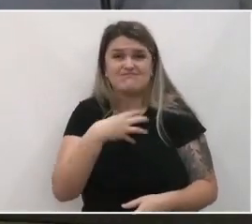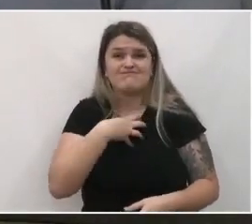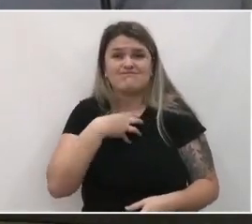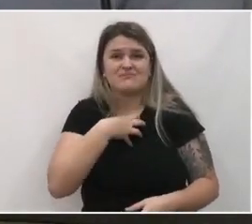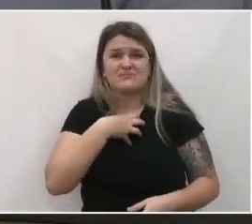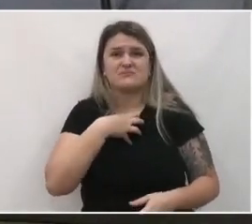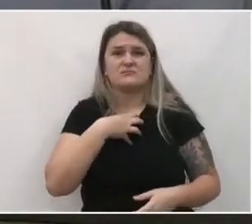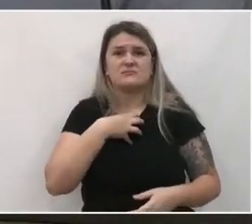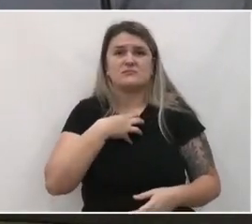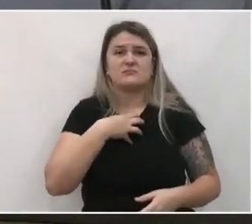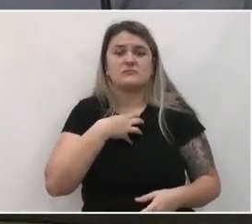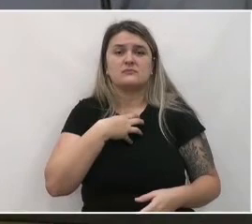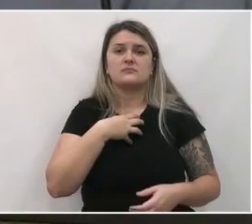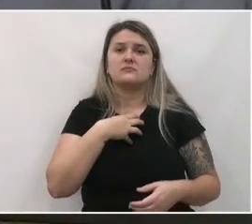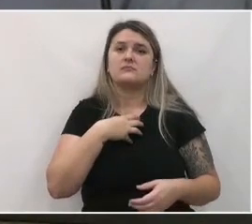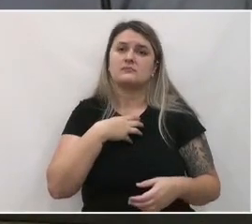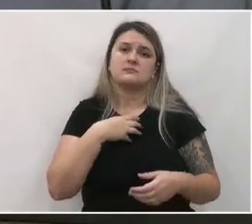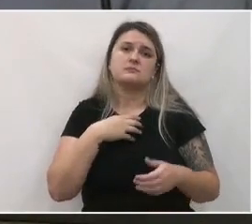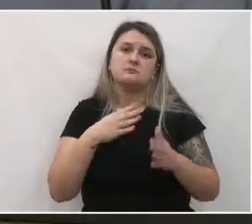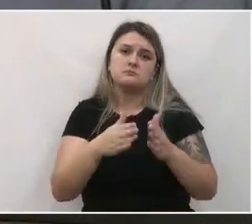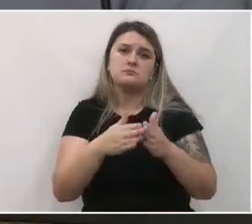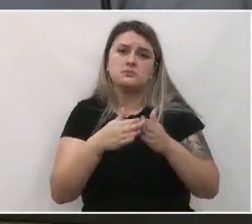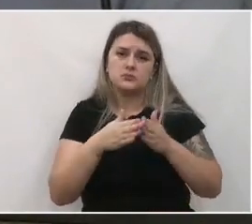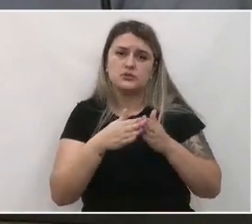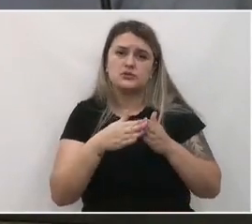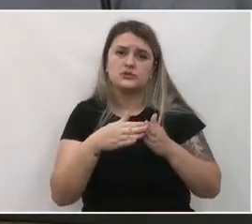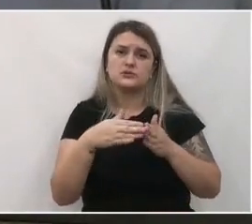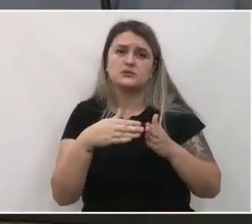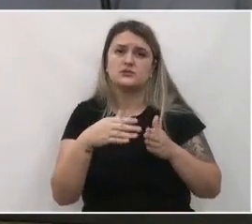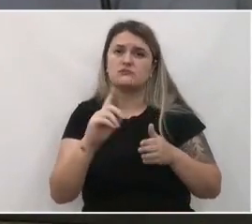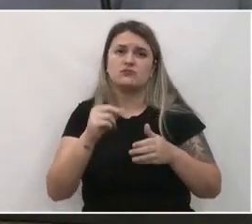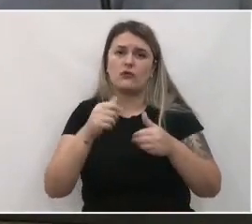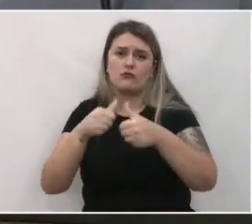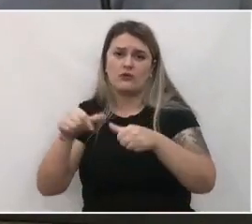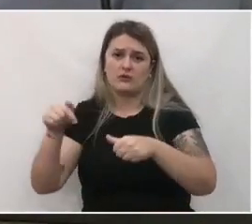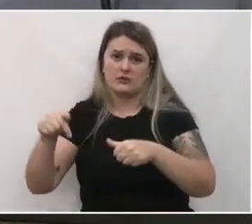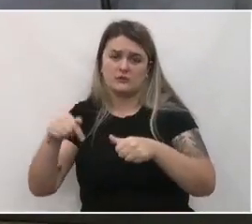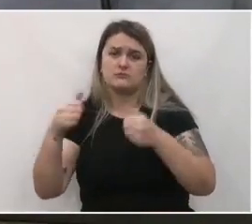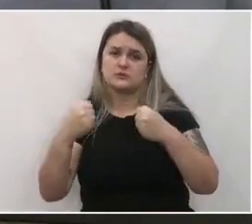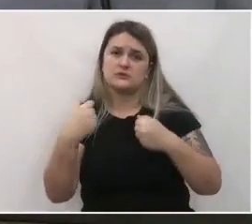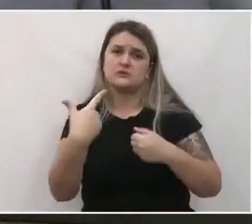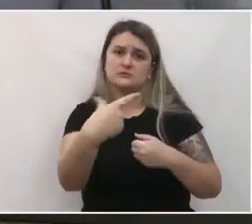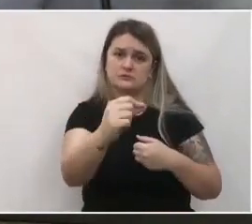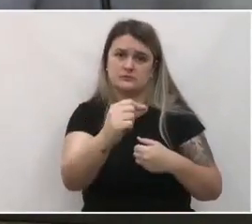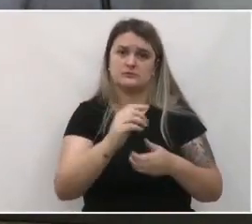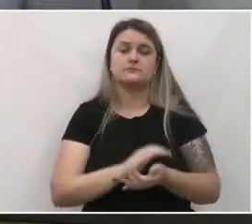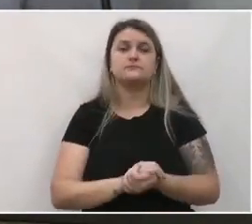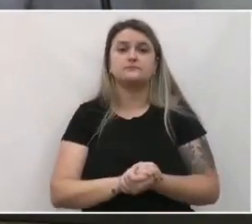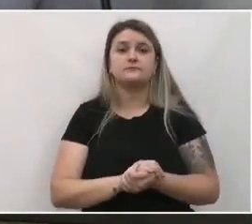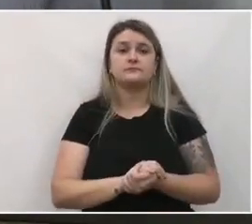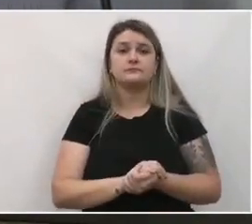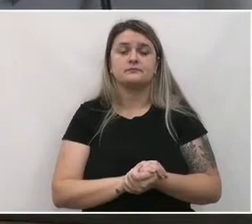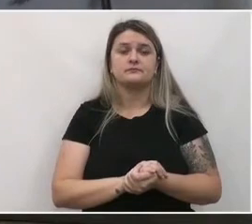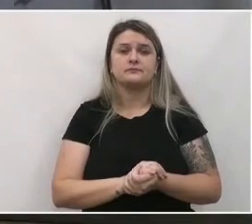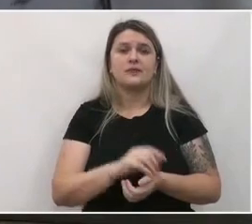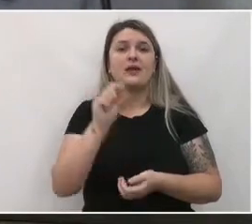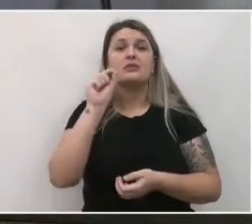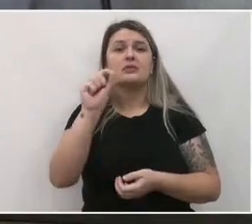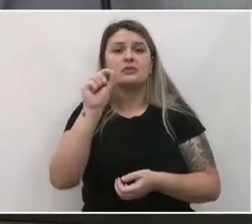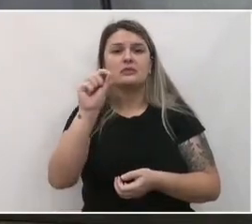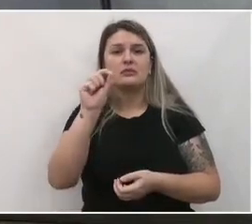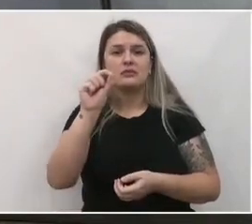sintoma, a gente solicita que vocês não permaneçam no local. Para aqueles que estão